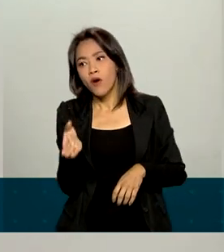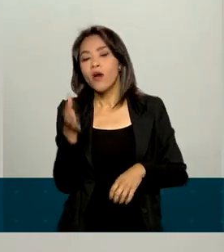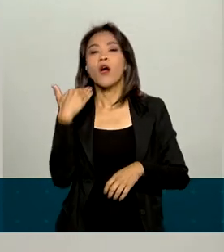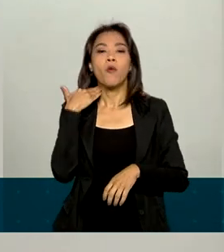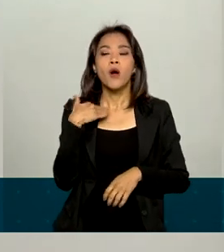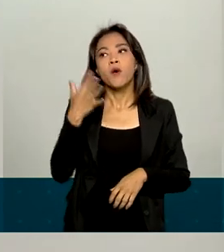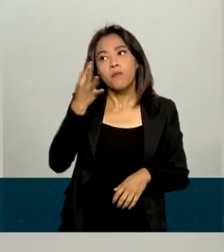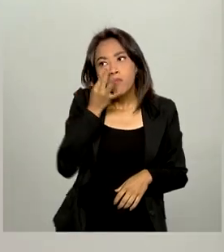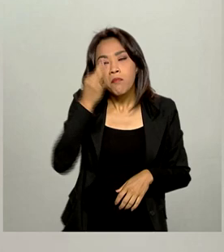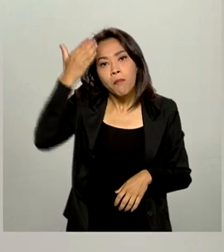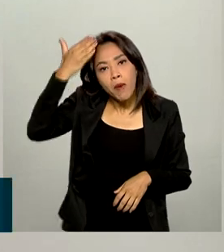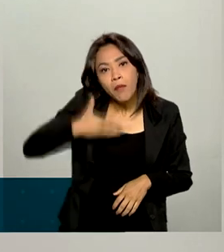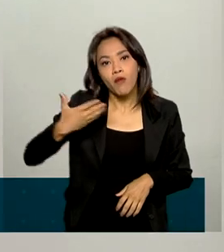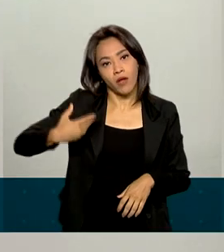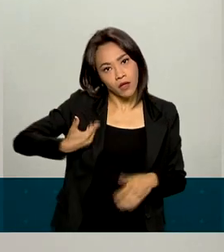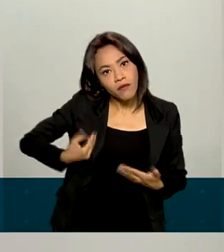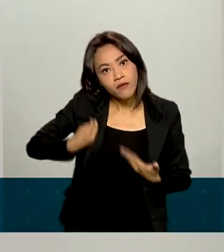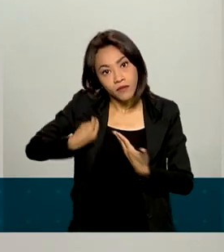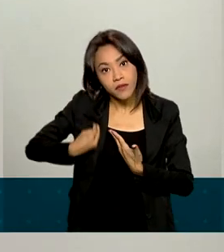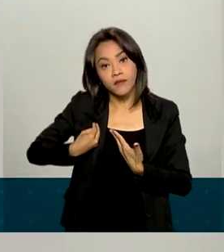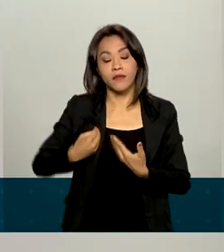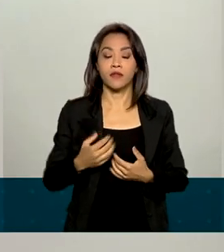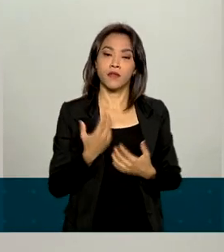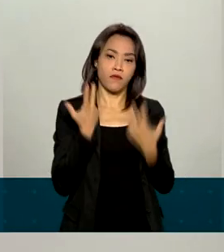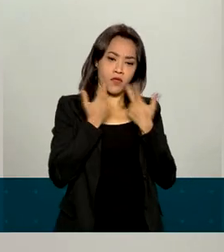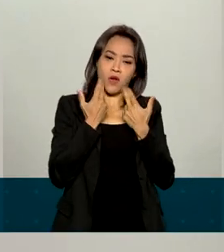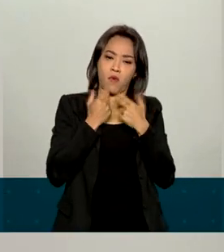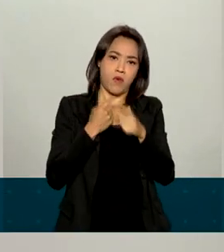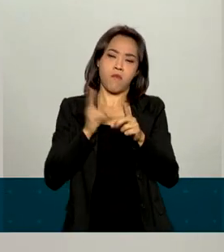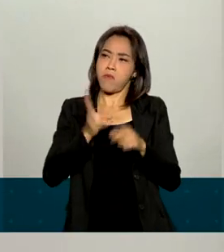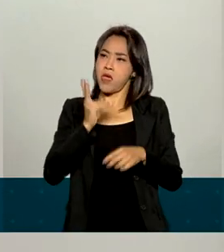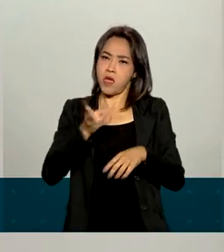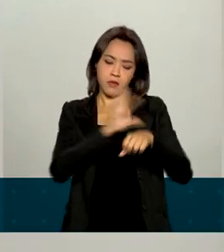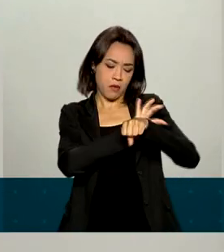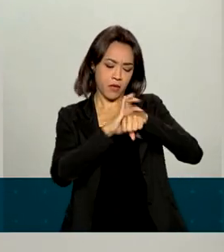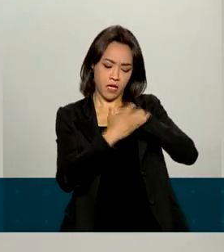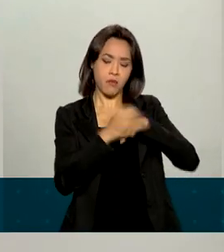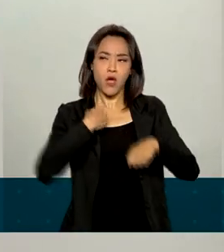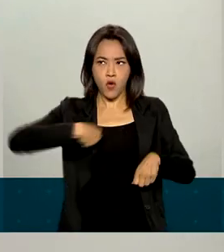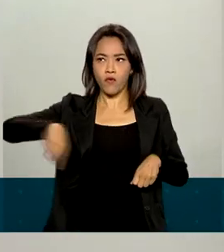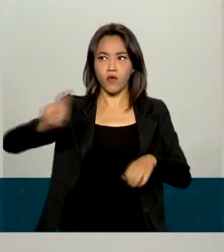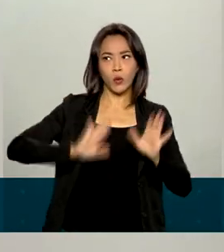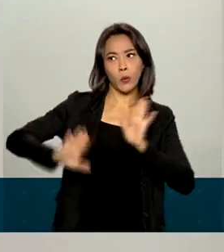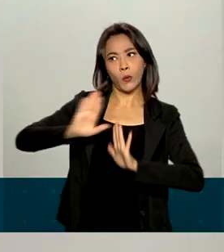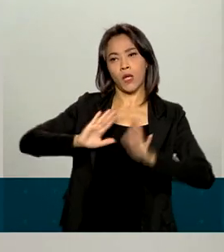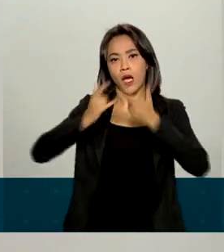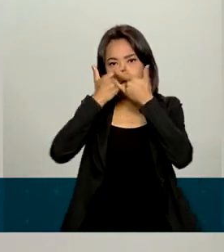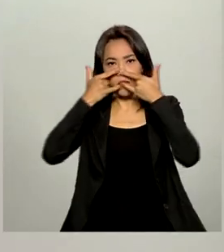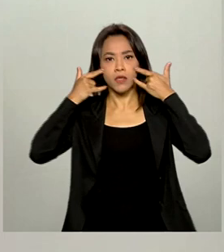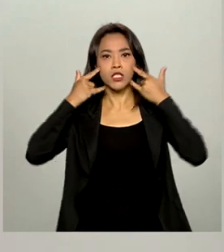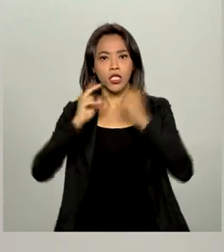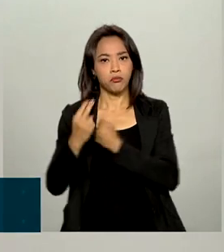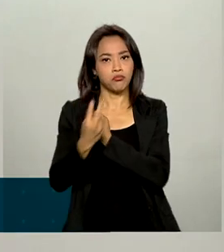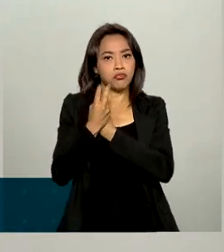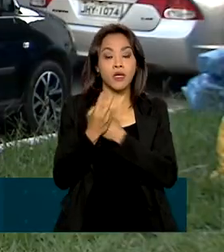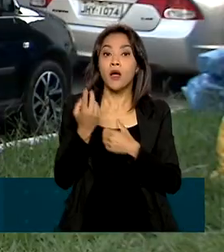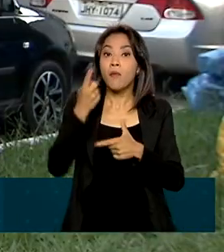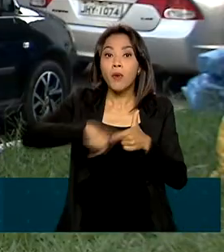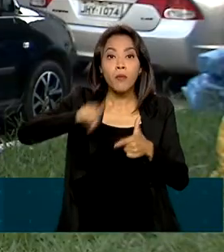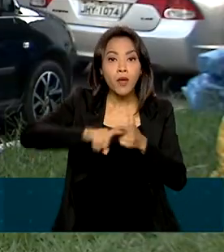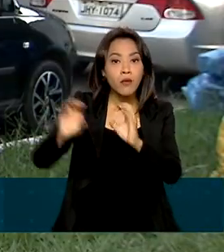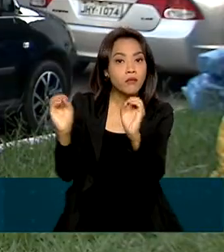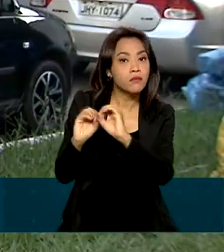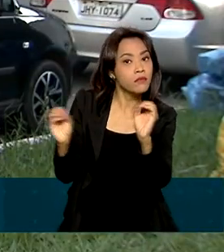tudo tranquilo, mesmo na pandemia eu usei todos os cuidados possíveis, tá? E não tive problema nenhum.